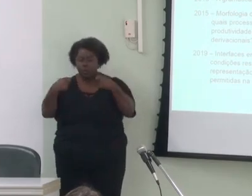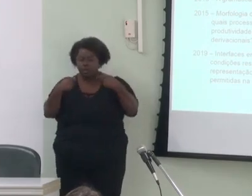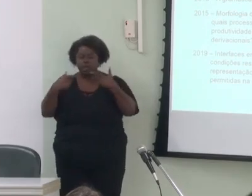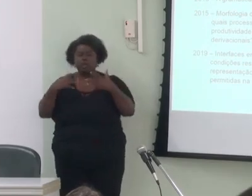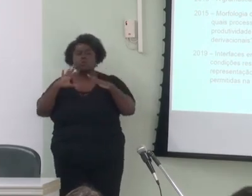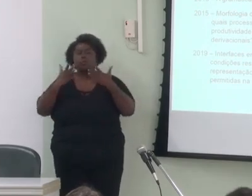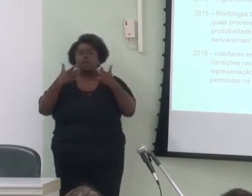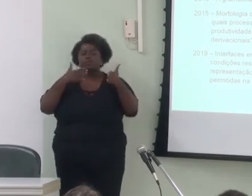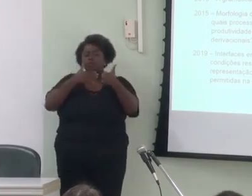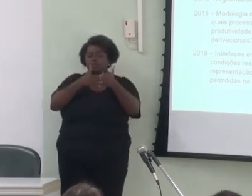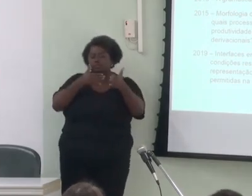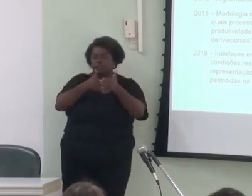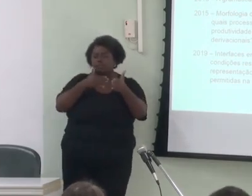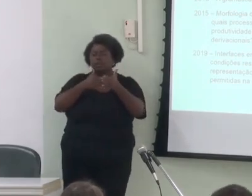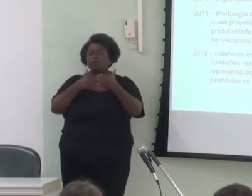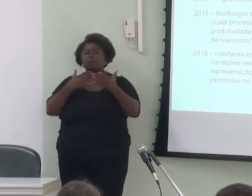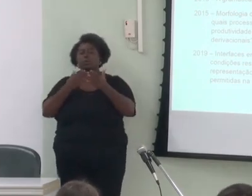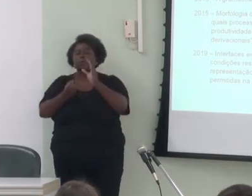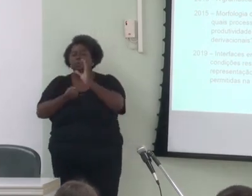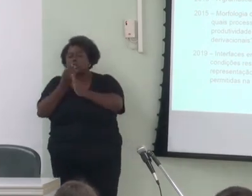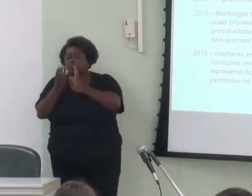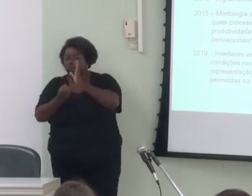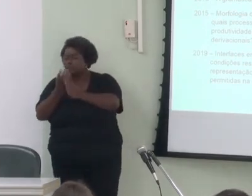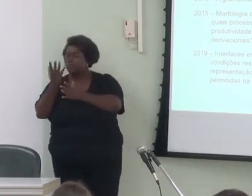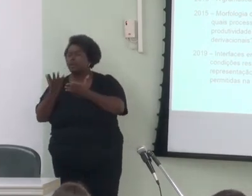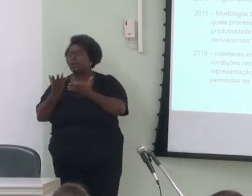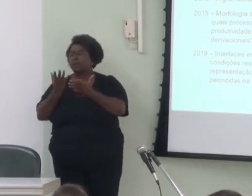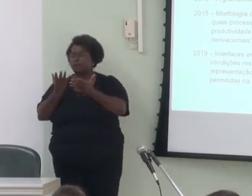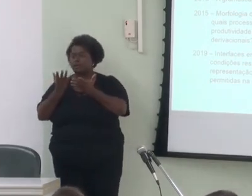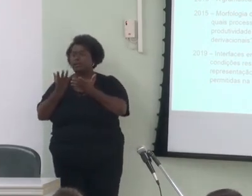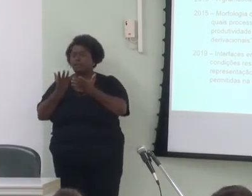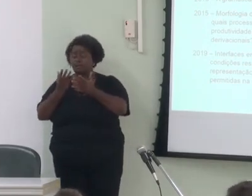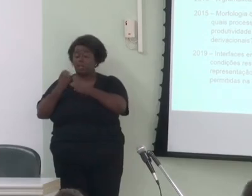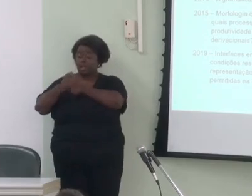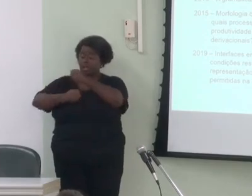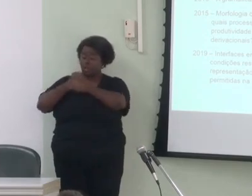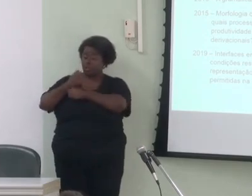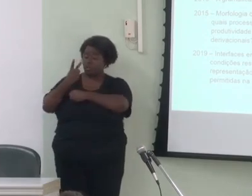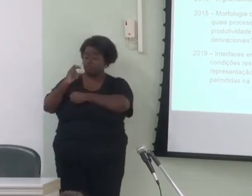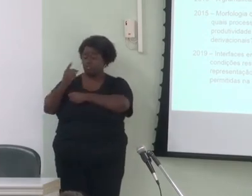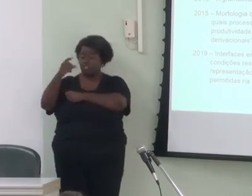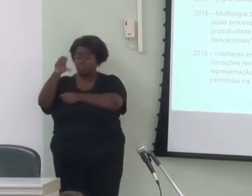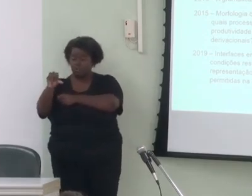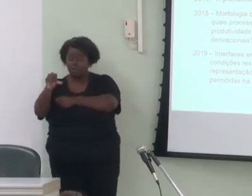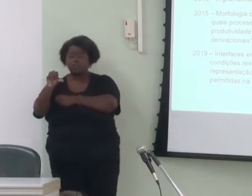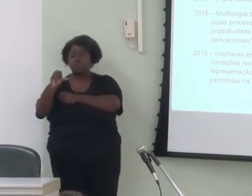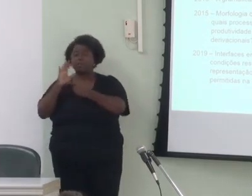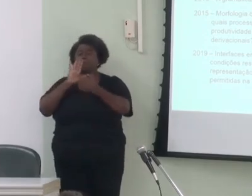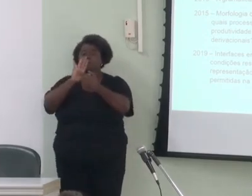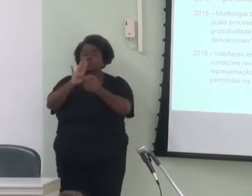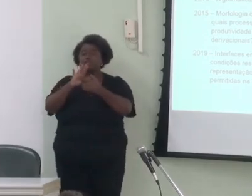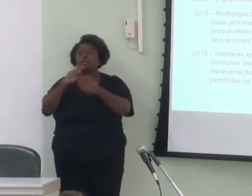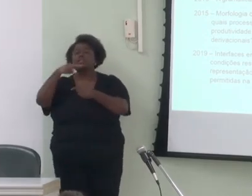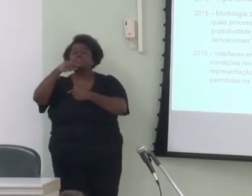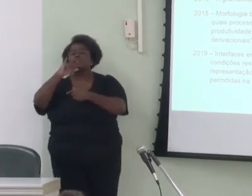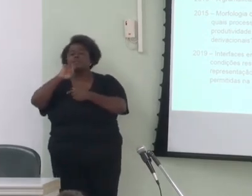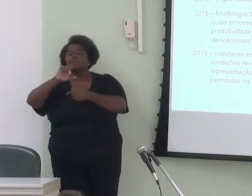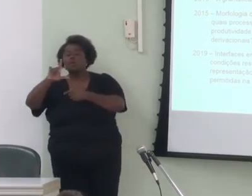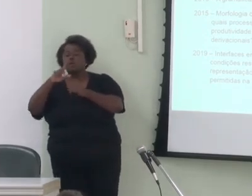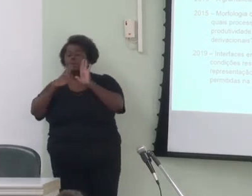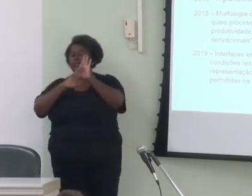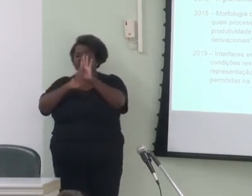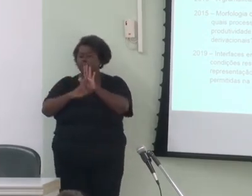as restrições à produtividade, em 2019, a interface entre os quatro níveis de representação,